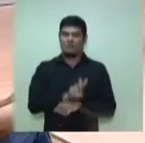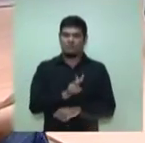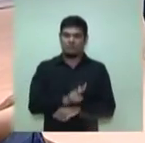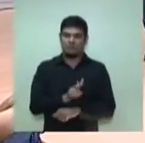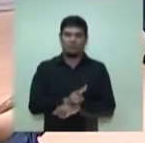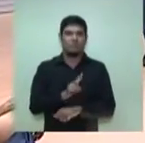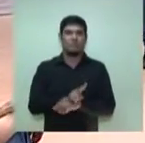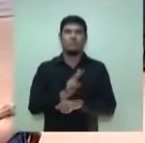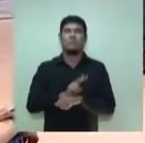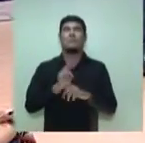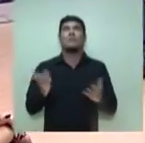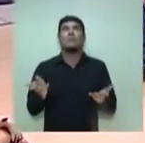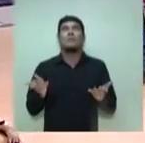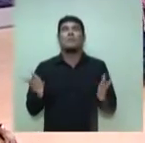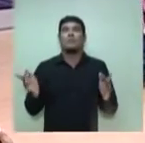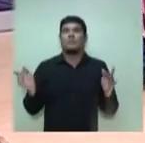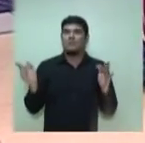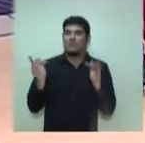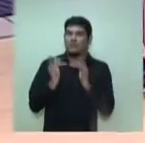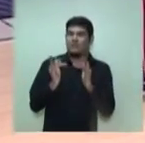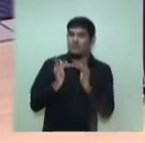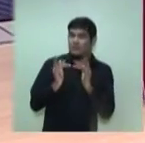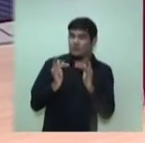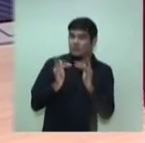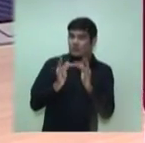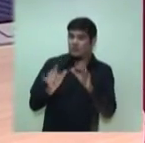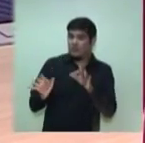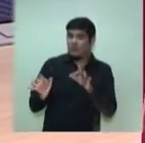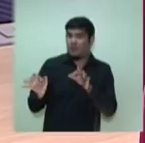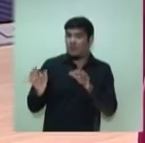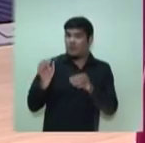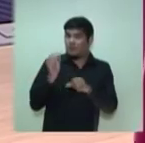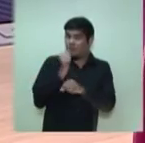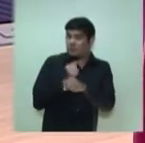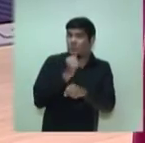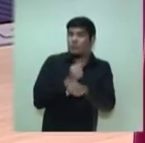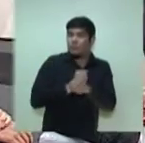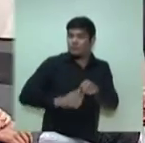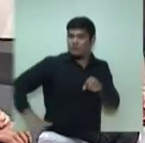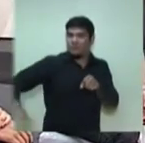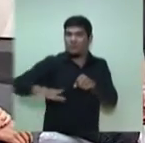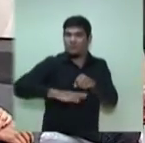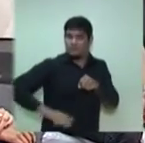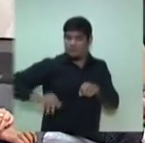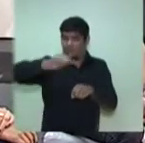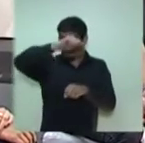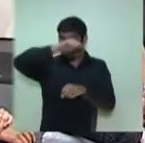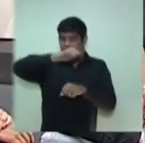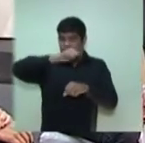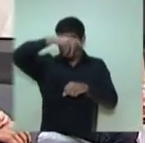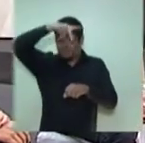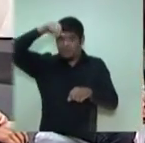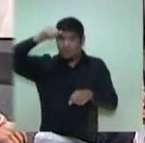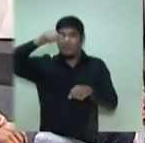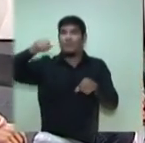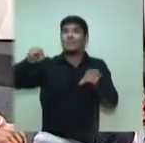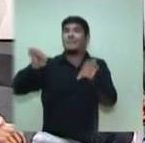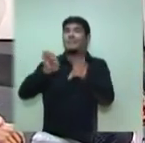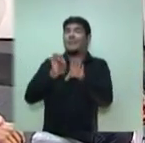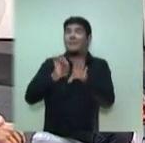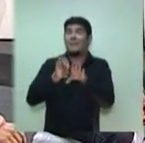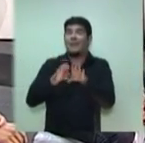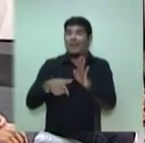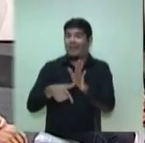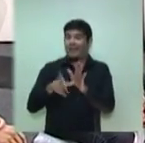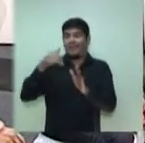numa relação sinérgica com a estrutura de segurança pública do Estado. Além disso, é óbvio, a ação preventiva,